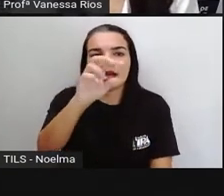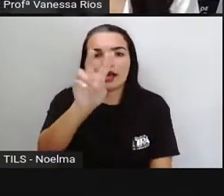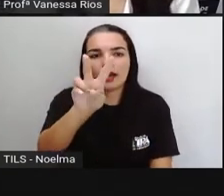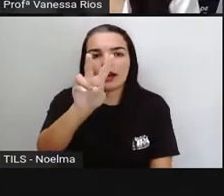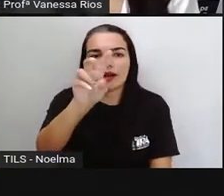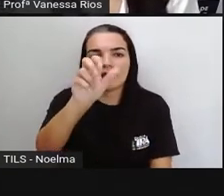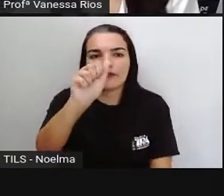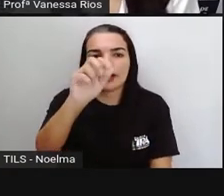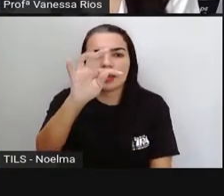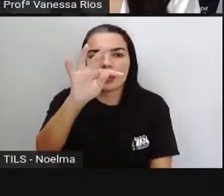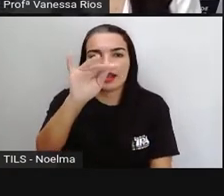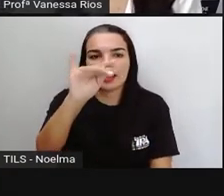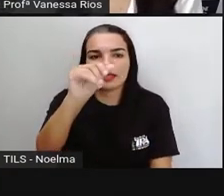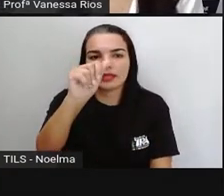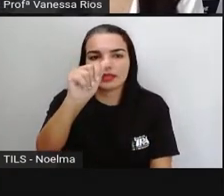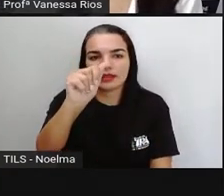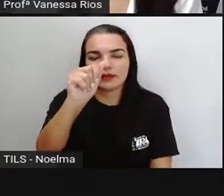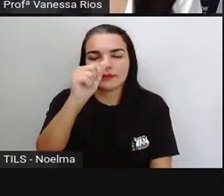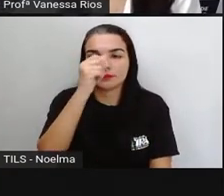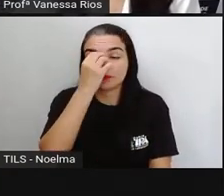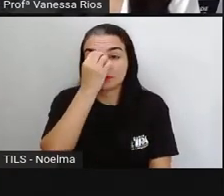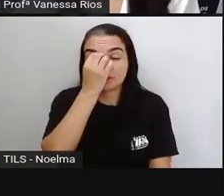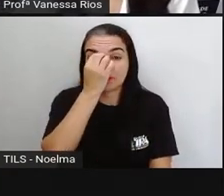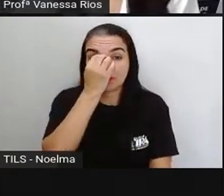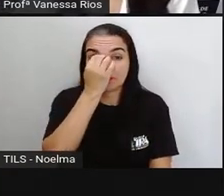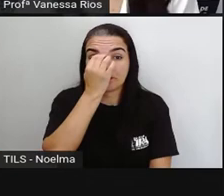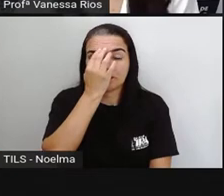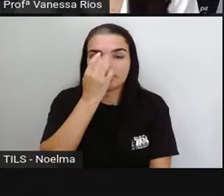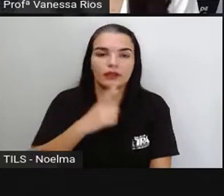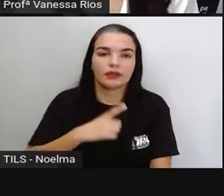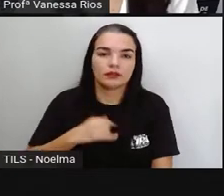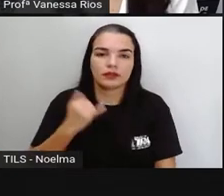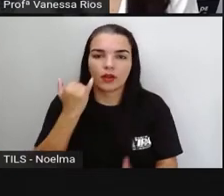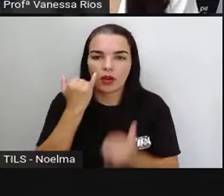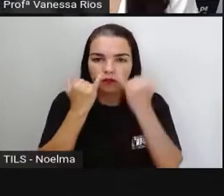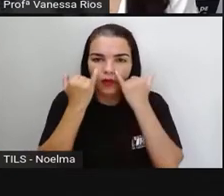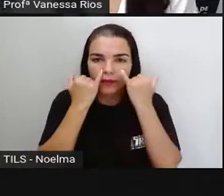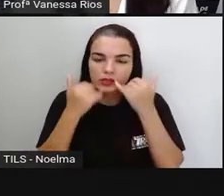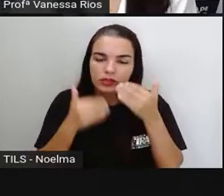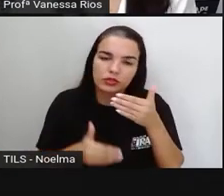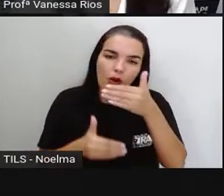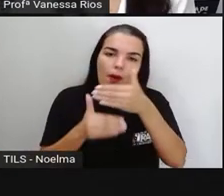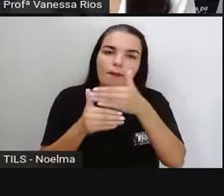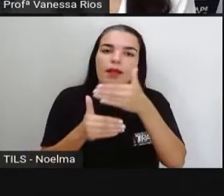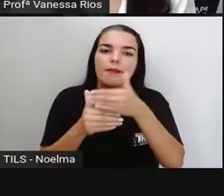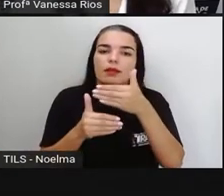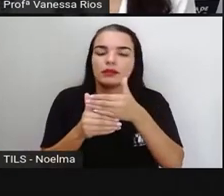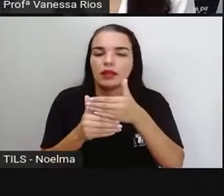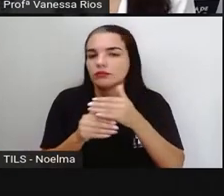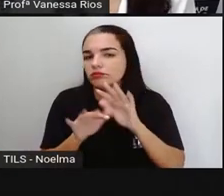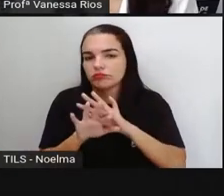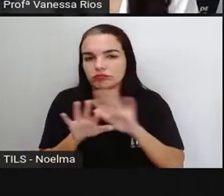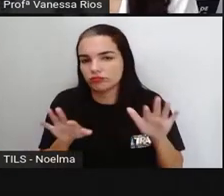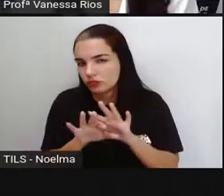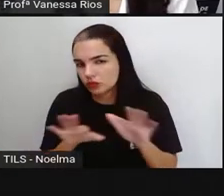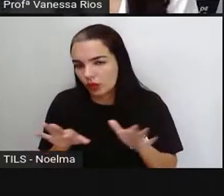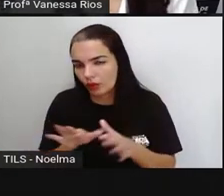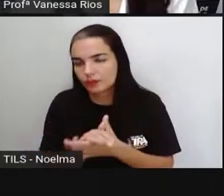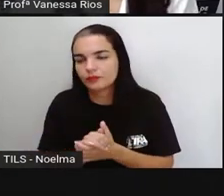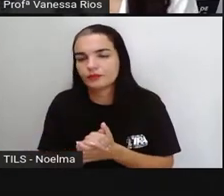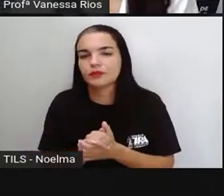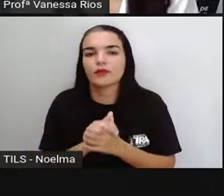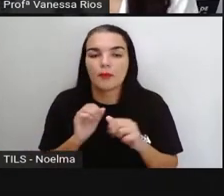com informações complementares às informações trazidas no texto. Então, além do título principal, também